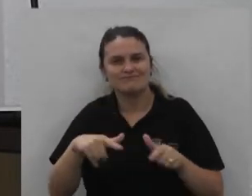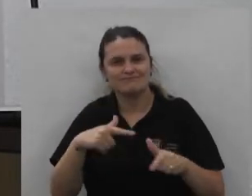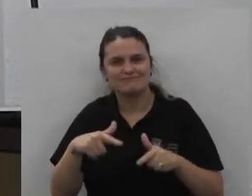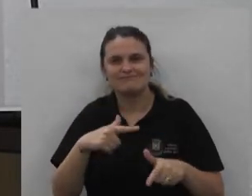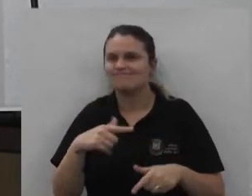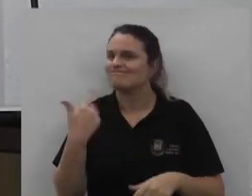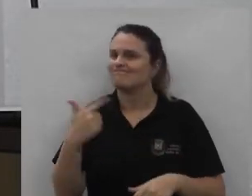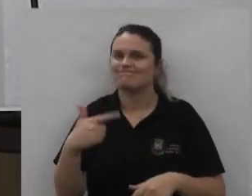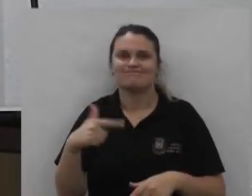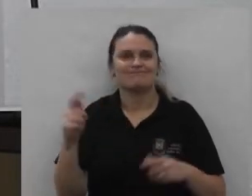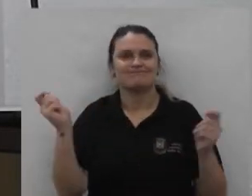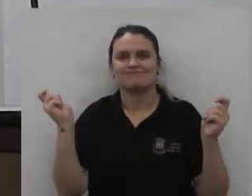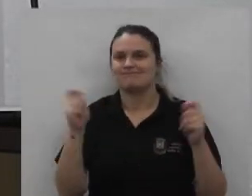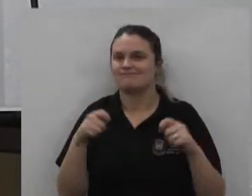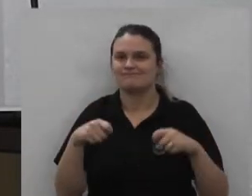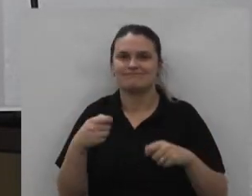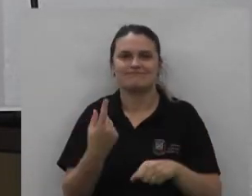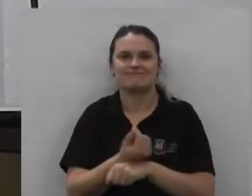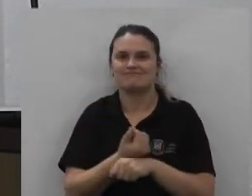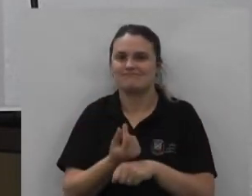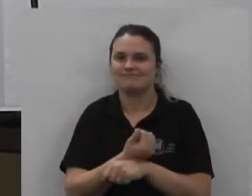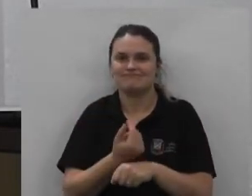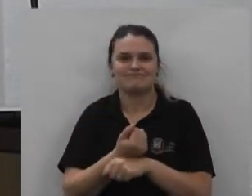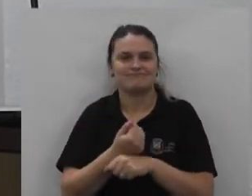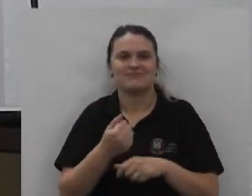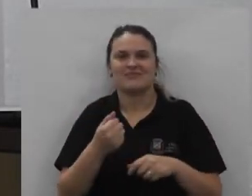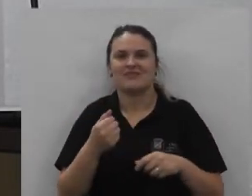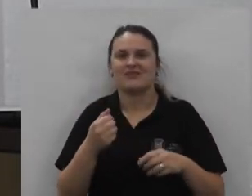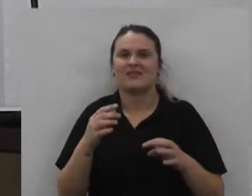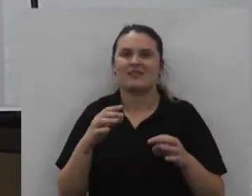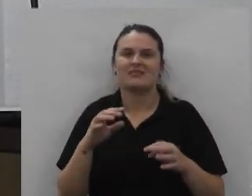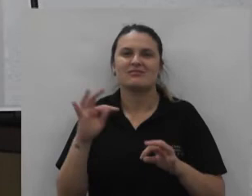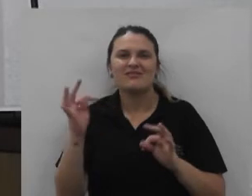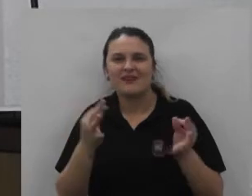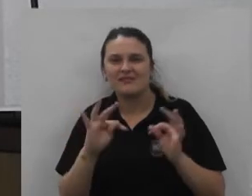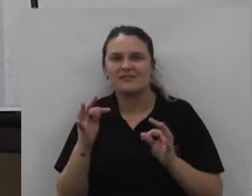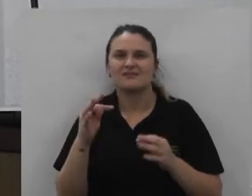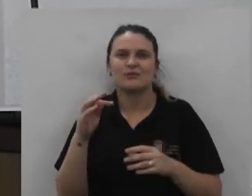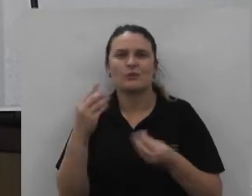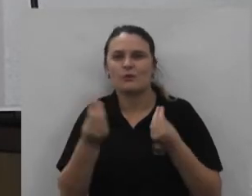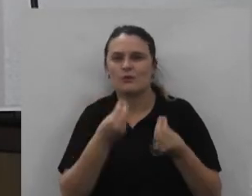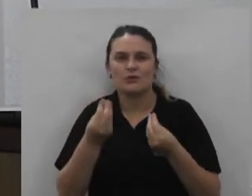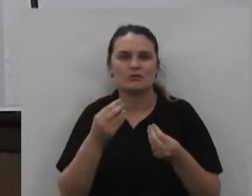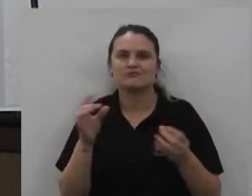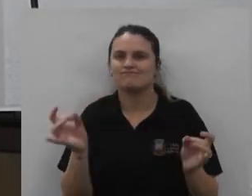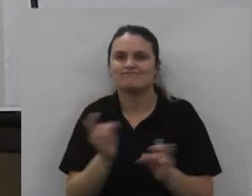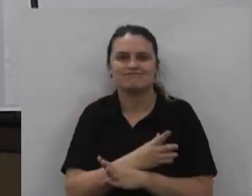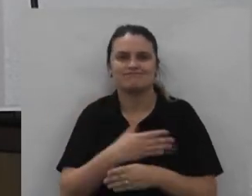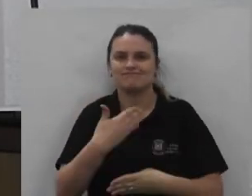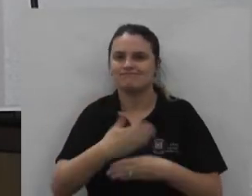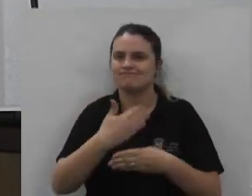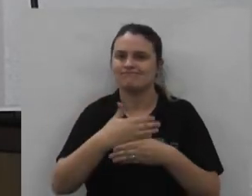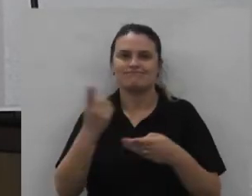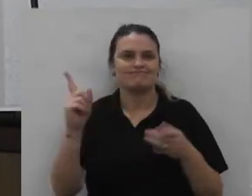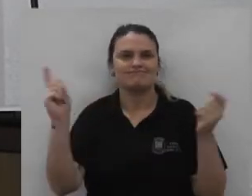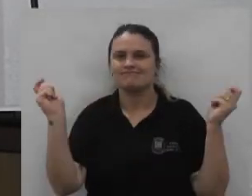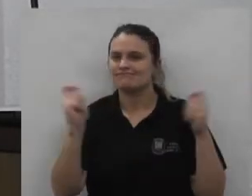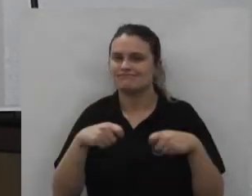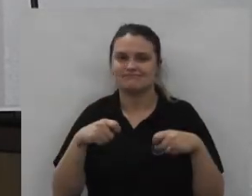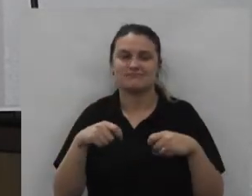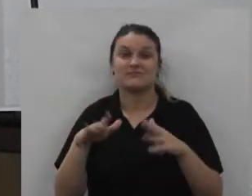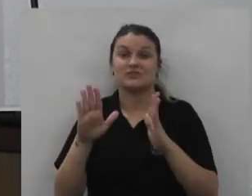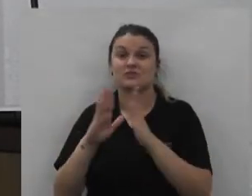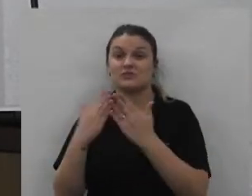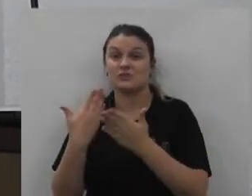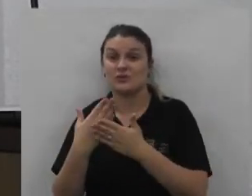obra não tem capacidade financeira e técnica da concretização final do